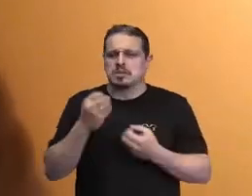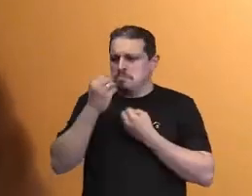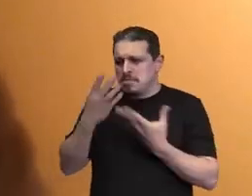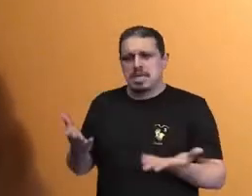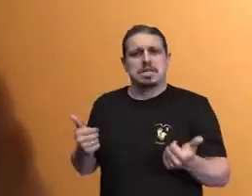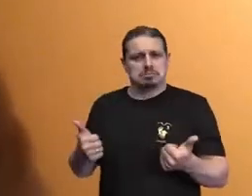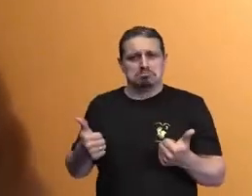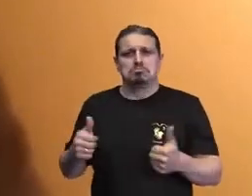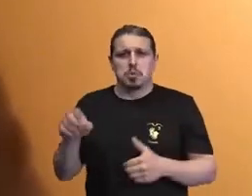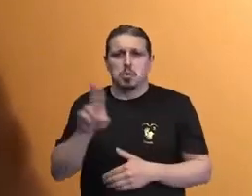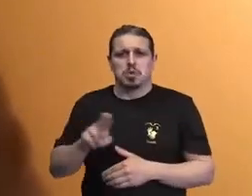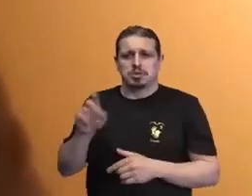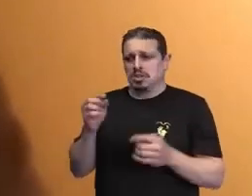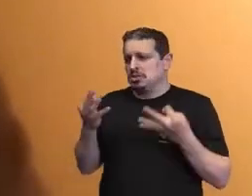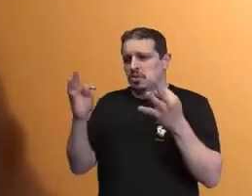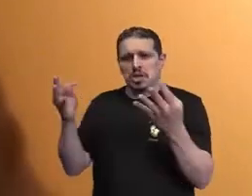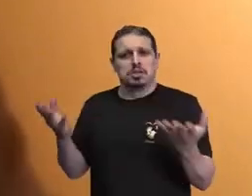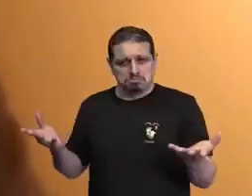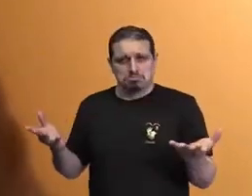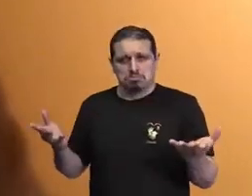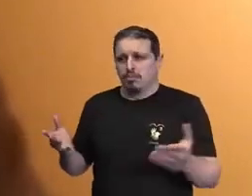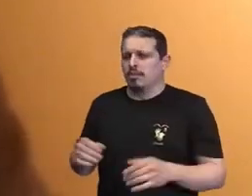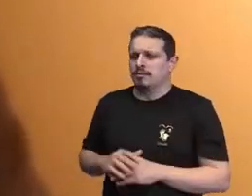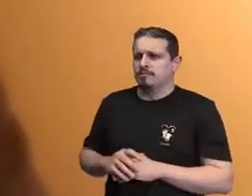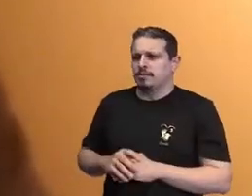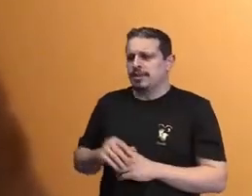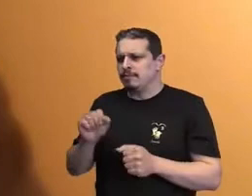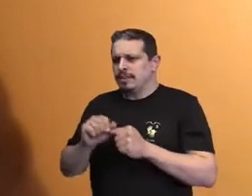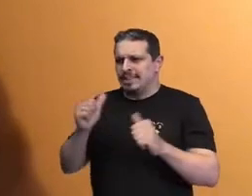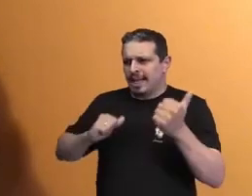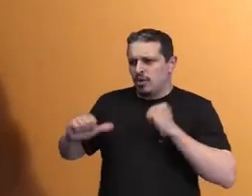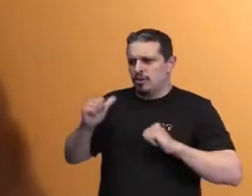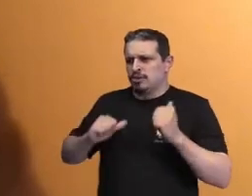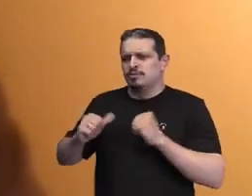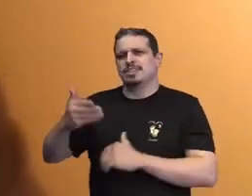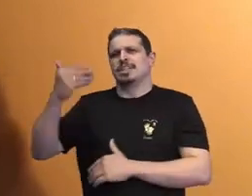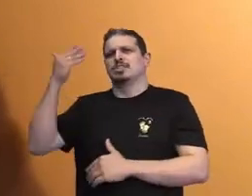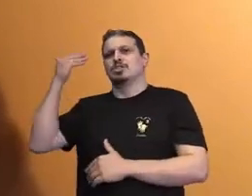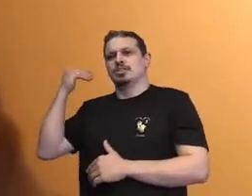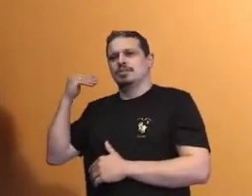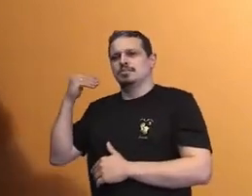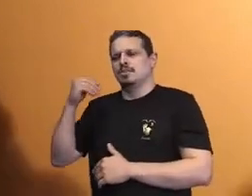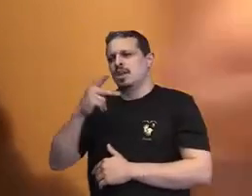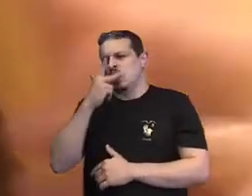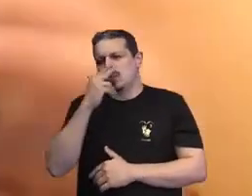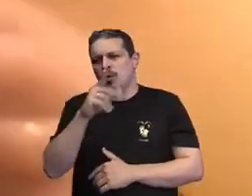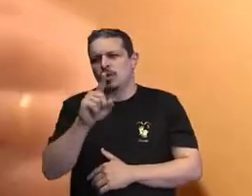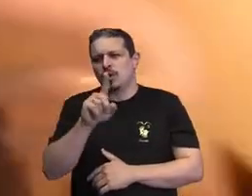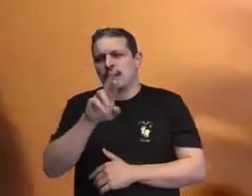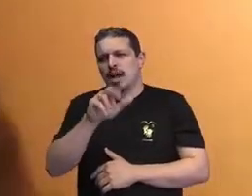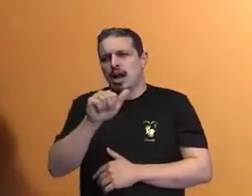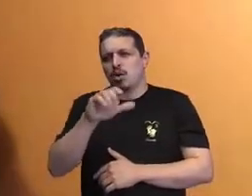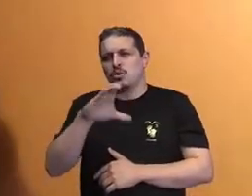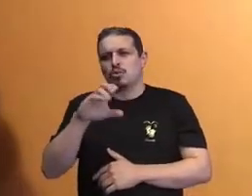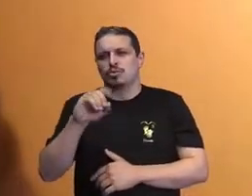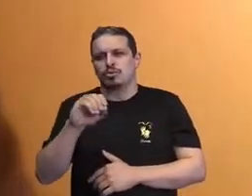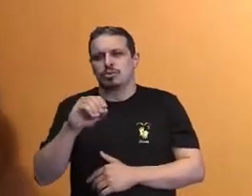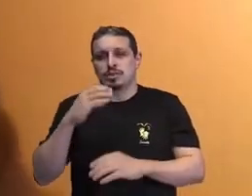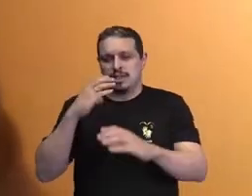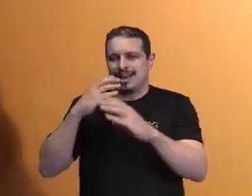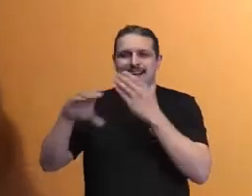se fosse um personagem de novela antigo no Brasil, feito pelo estupendo Paulo Gracindo, que era o Odorico